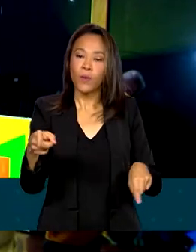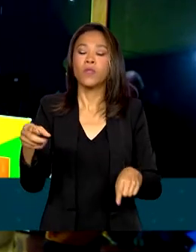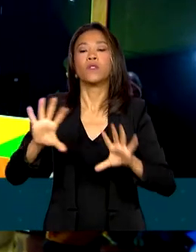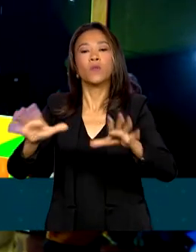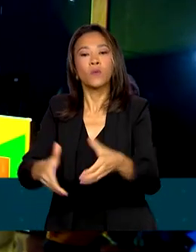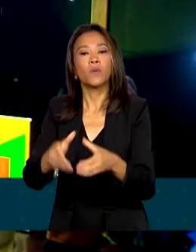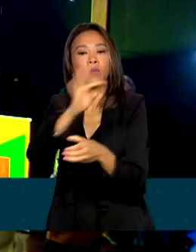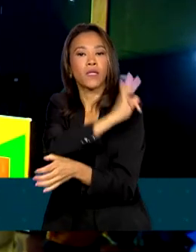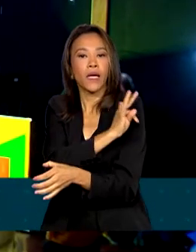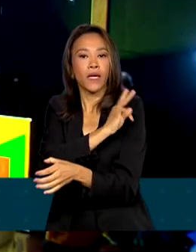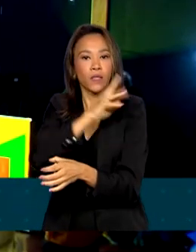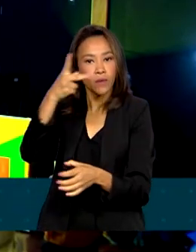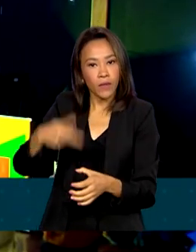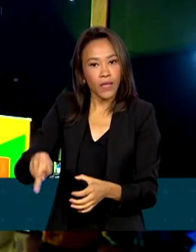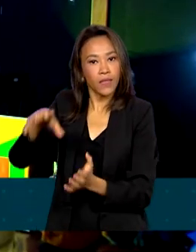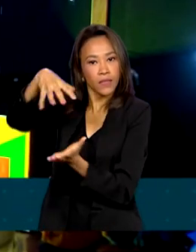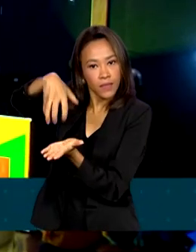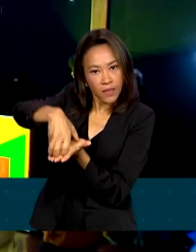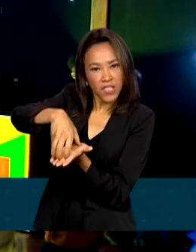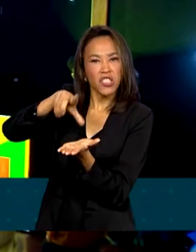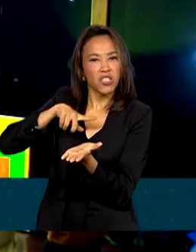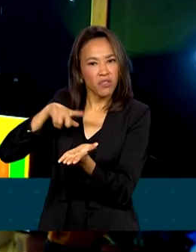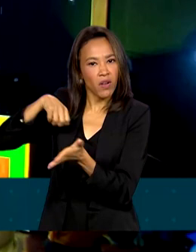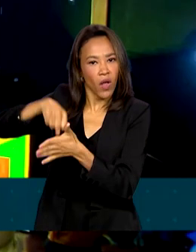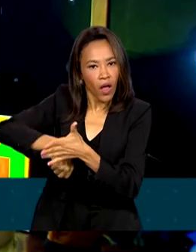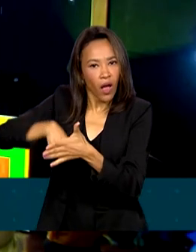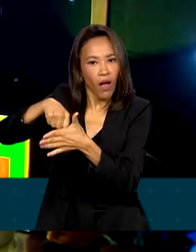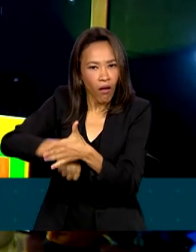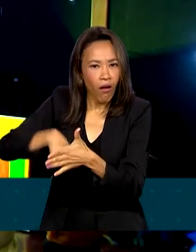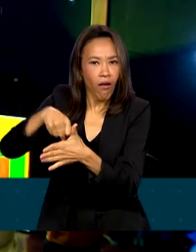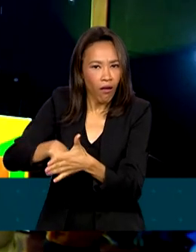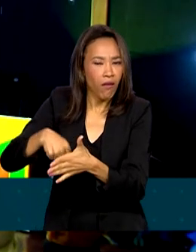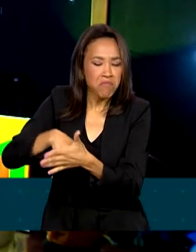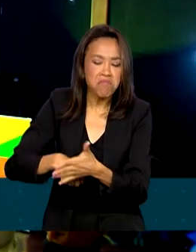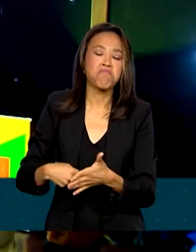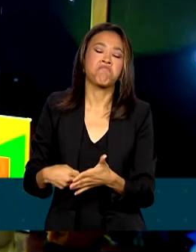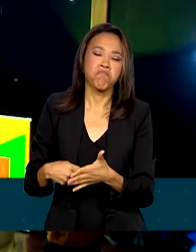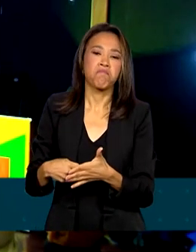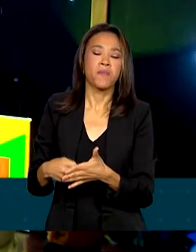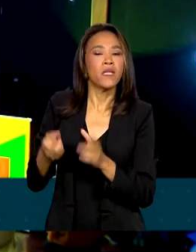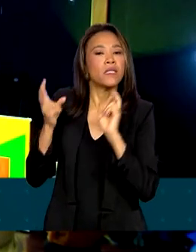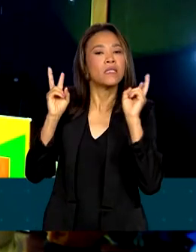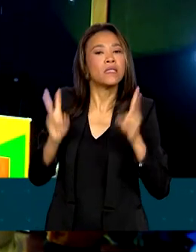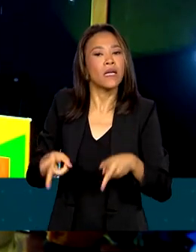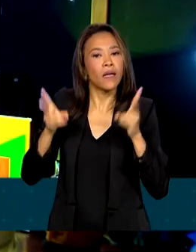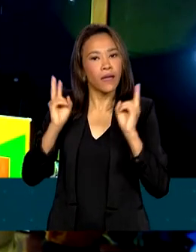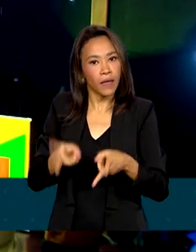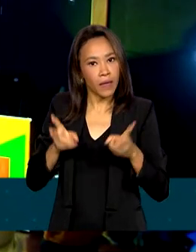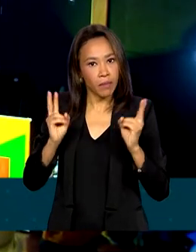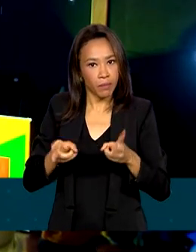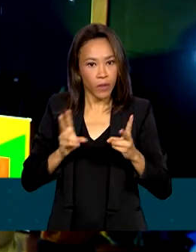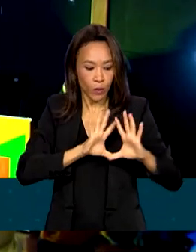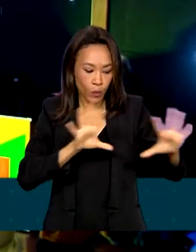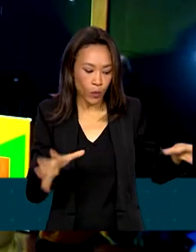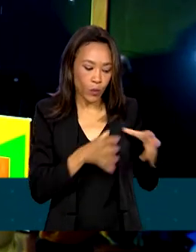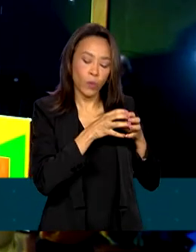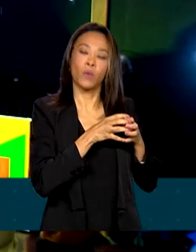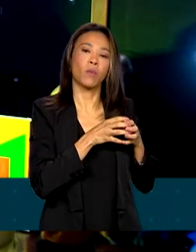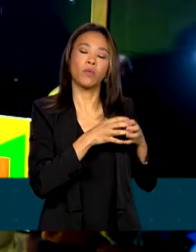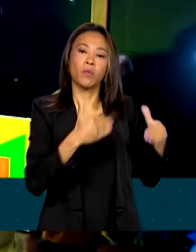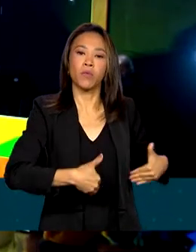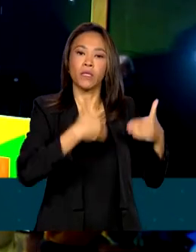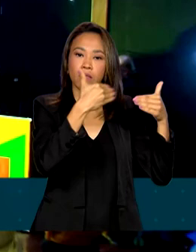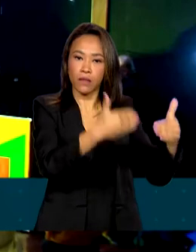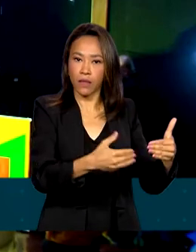Barbosa estiveram na linha de frente da resistência e terão sempre, por parte da equipe do MINK, o devido